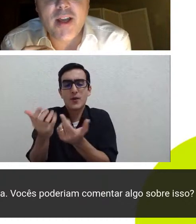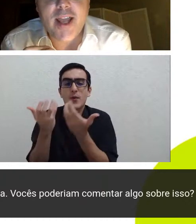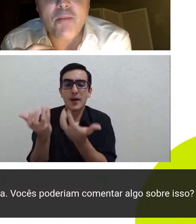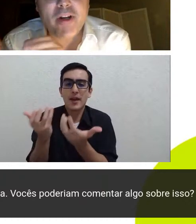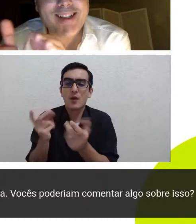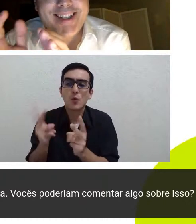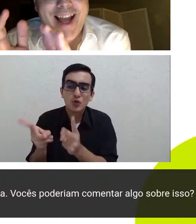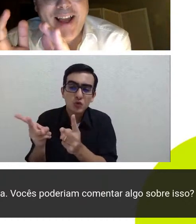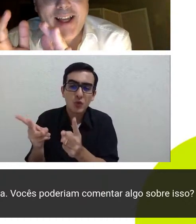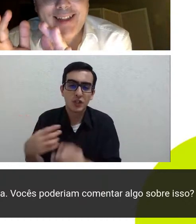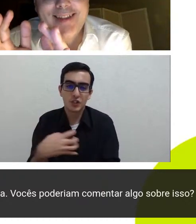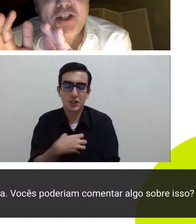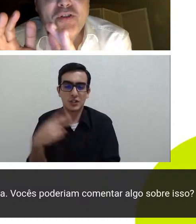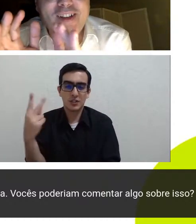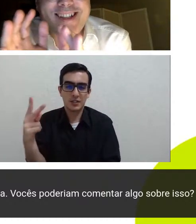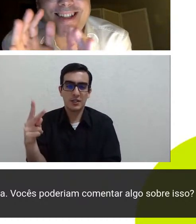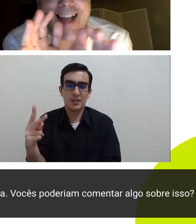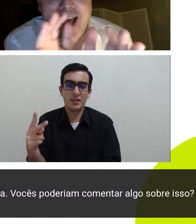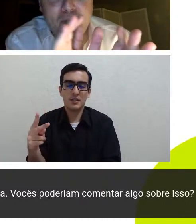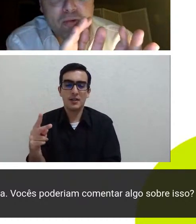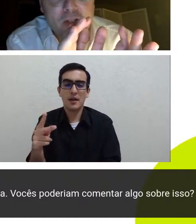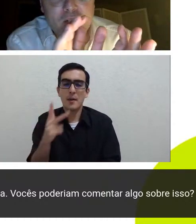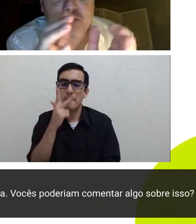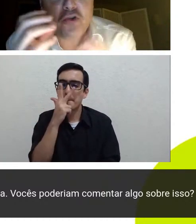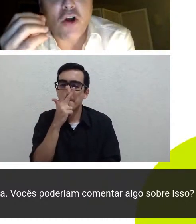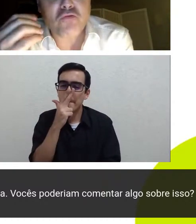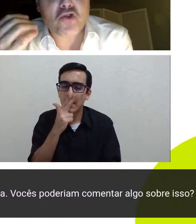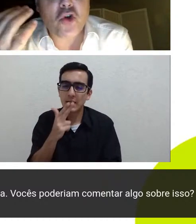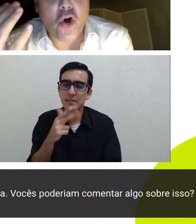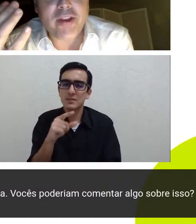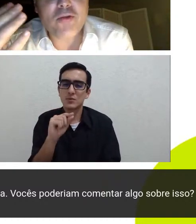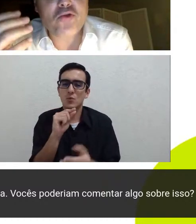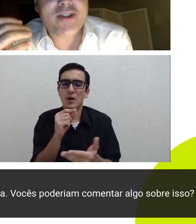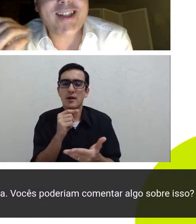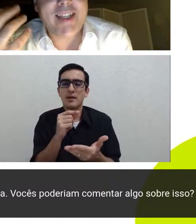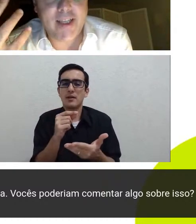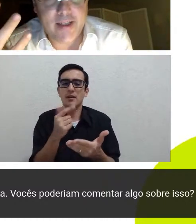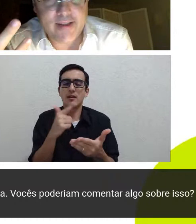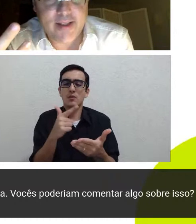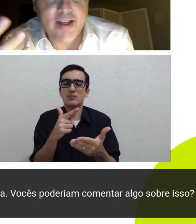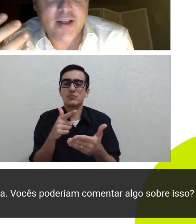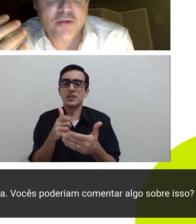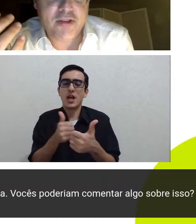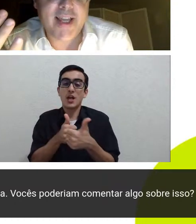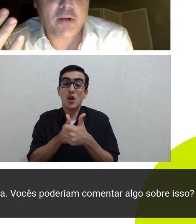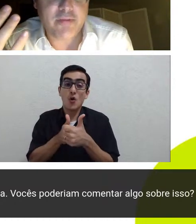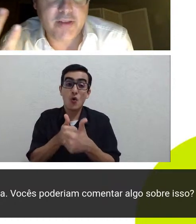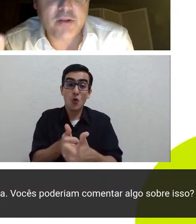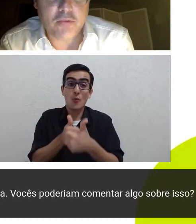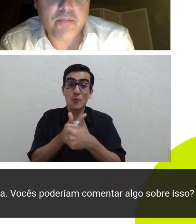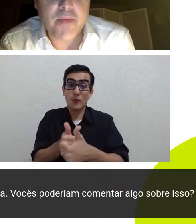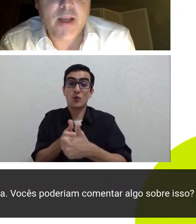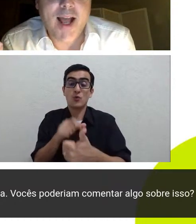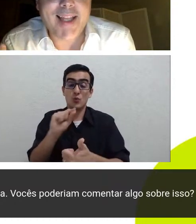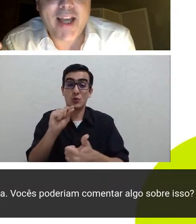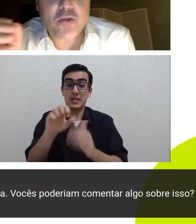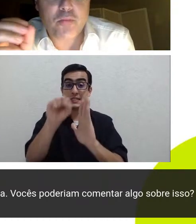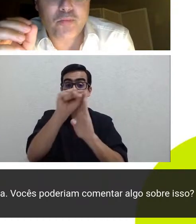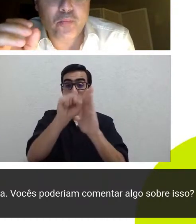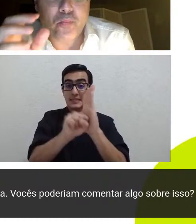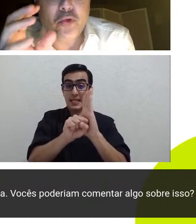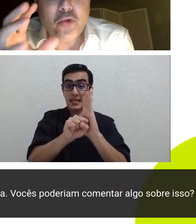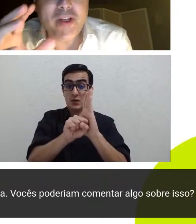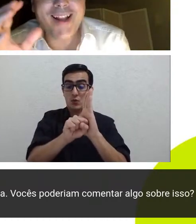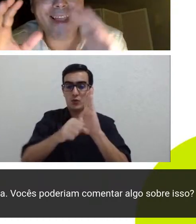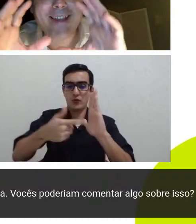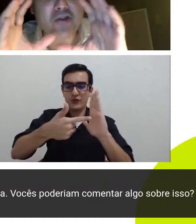rico embora ele está desfazado dos novos códigos de riqueza do século 21 aliás